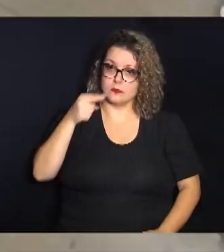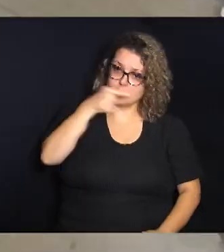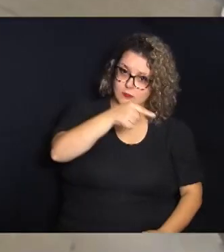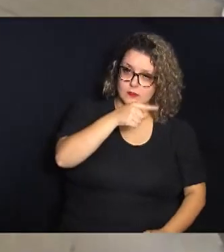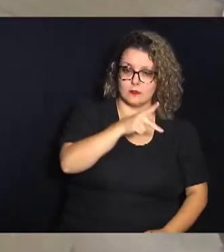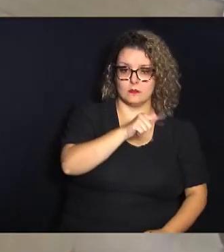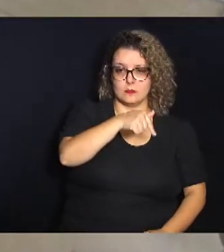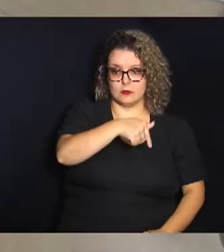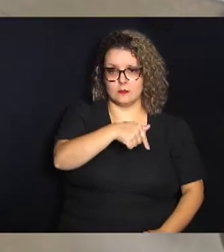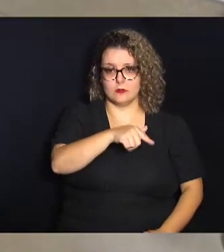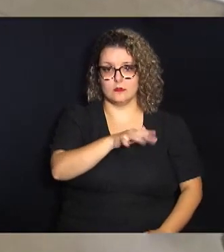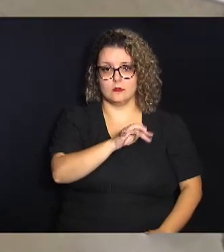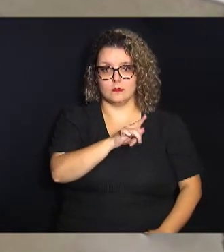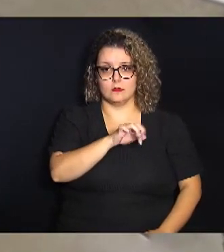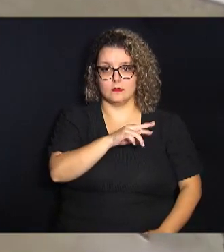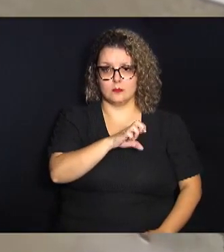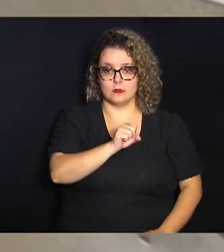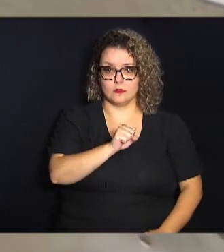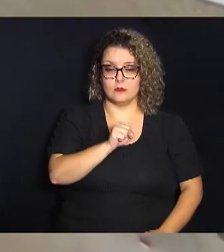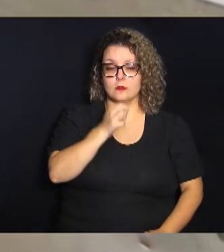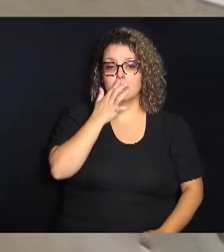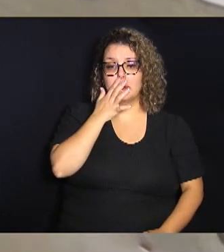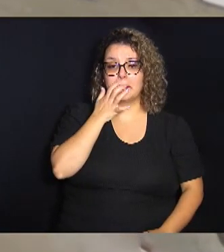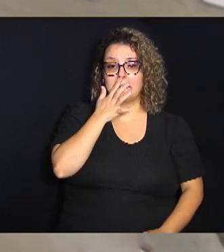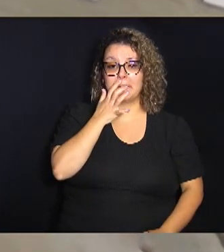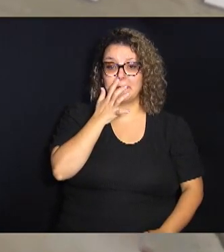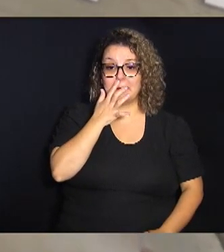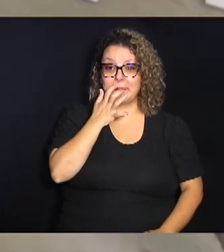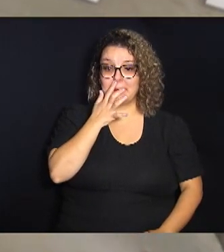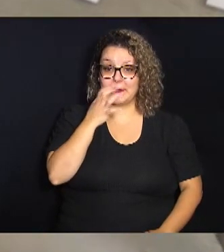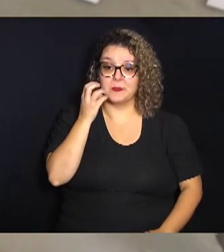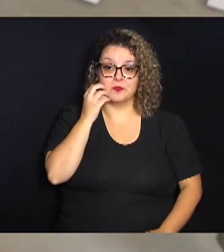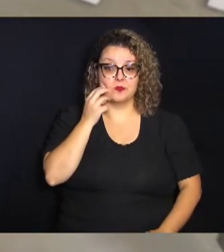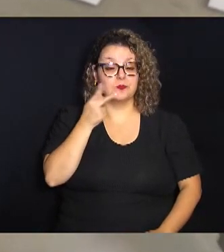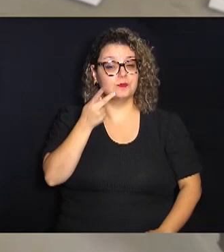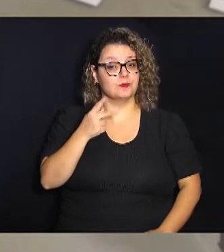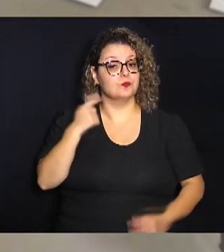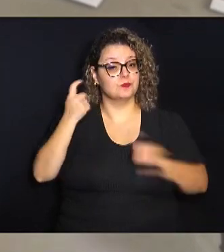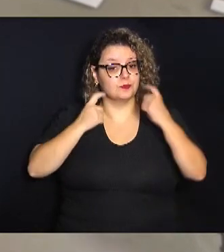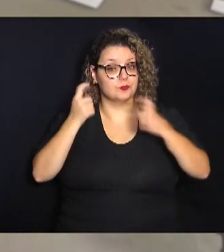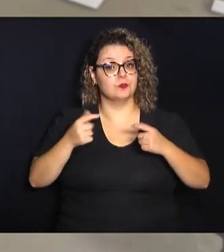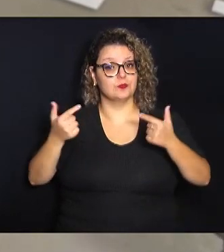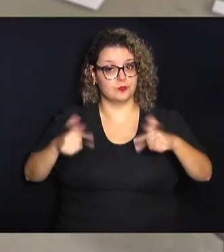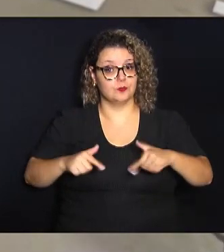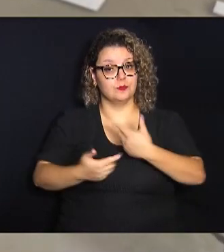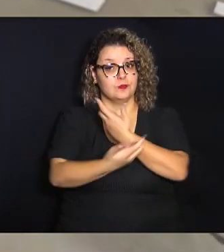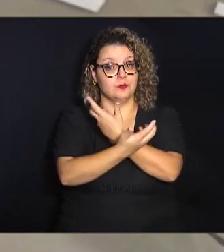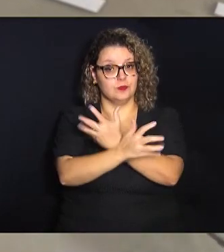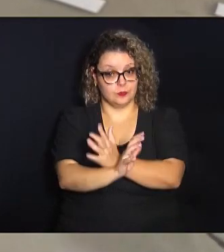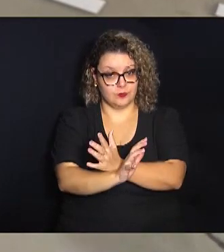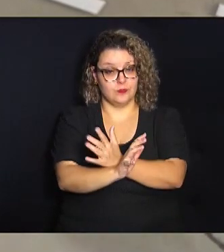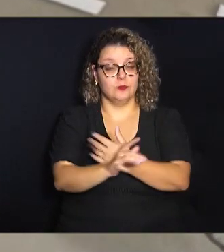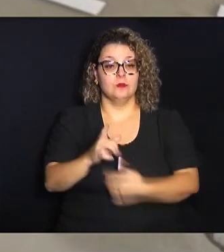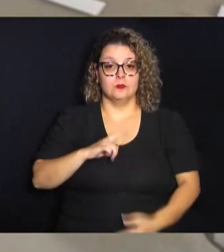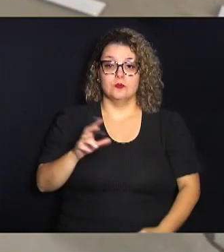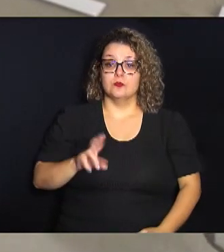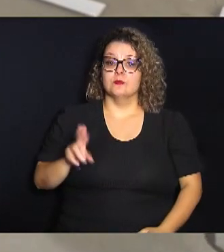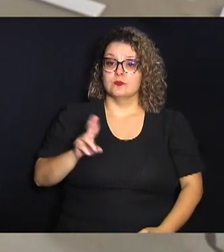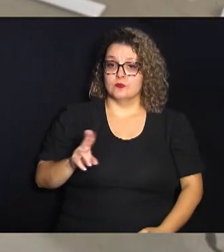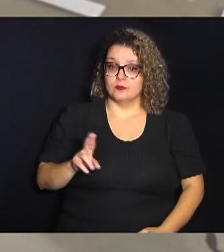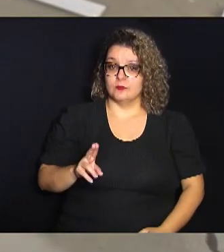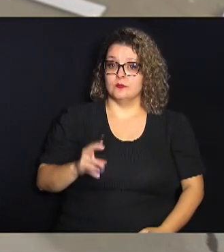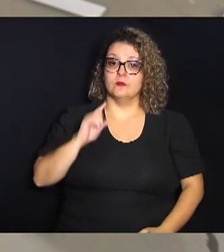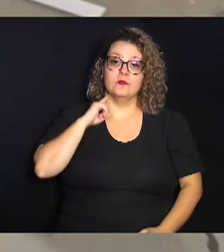Floresta Igor Diego ressalta a preocupação com o espaço hoje vazio que tem sido utilizado para